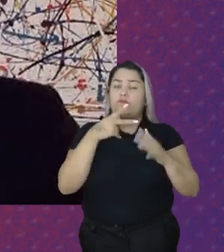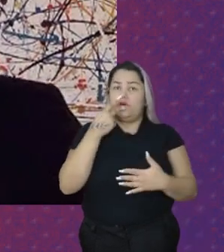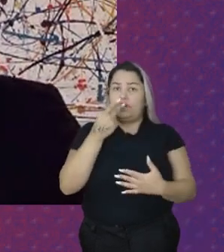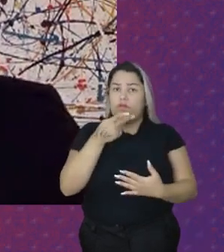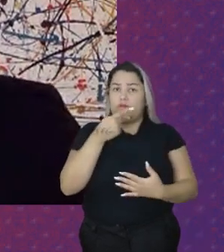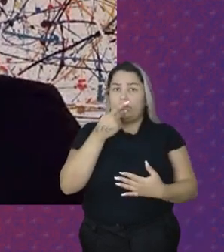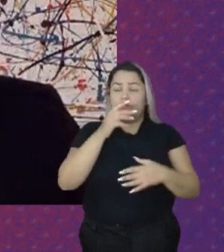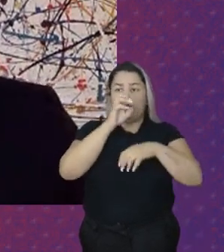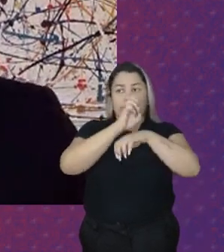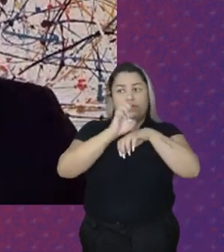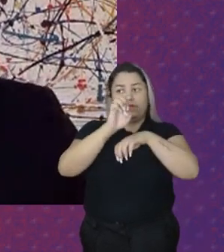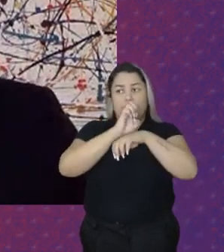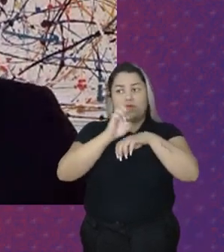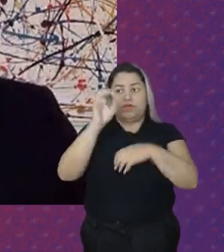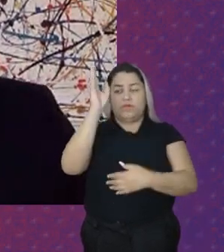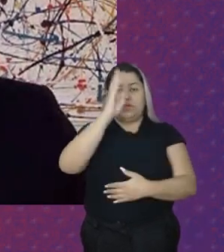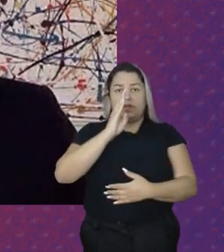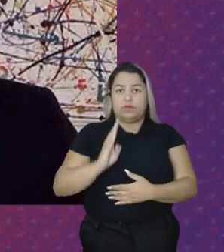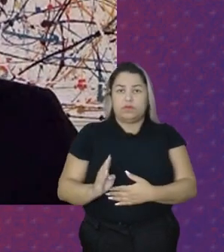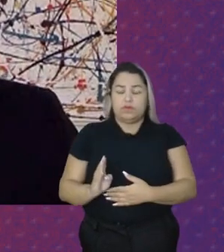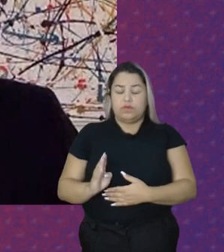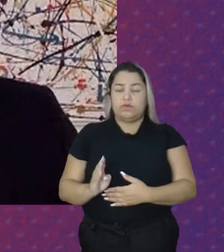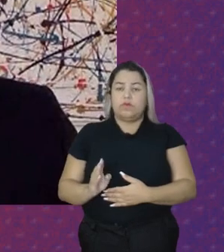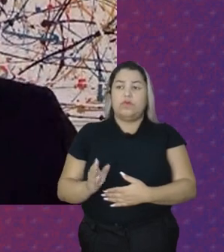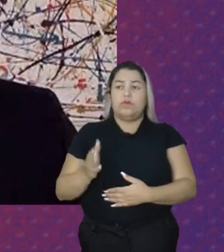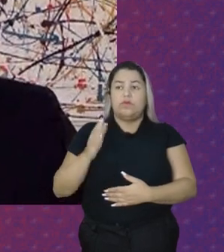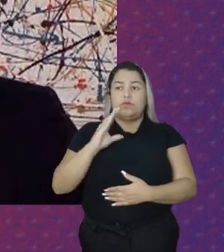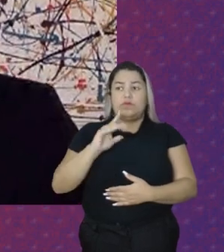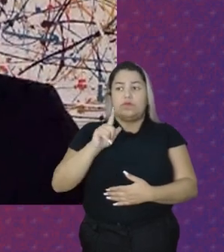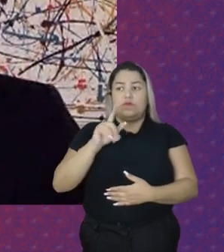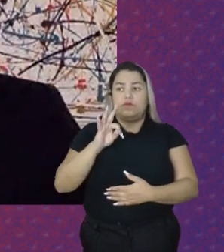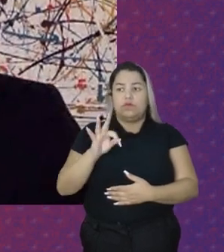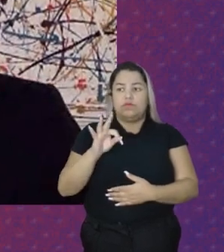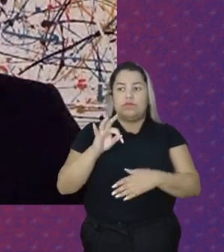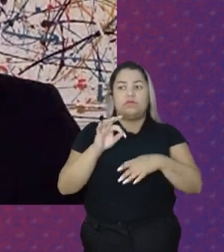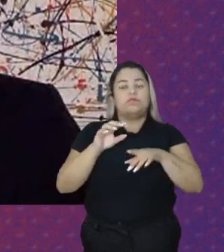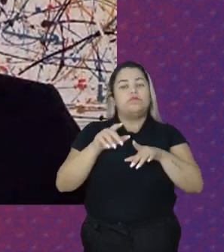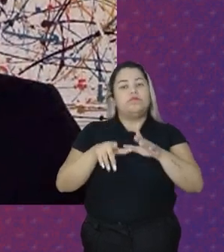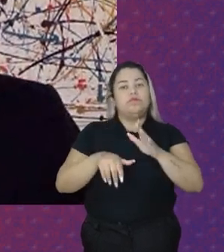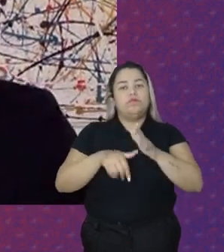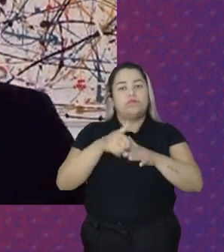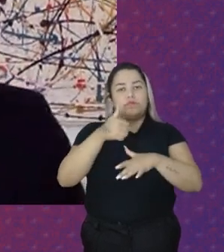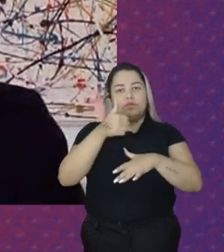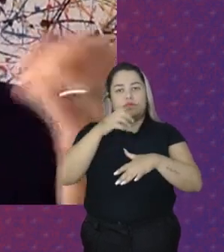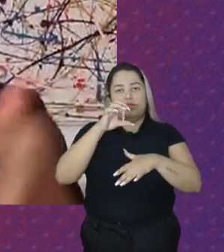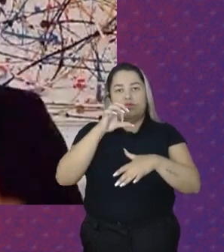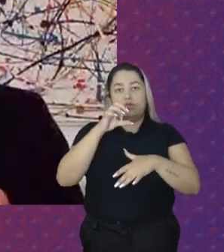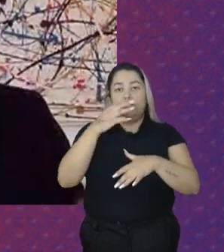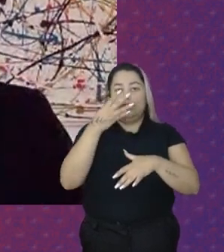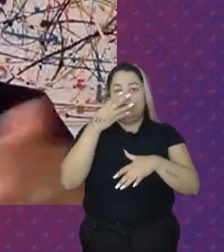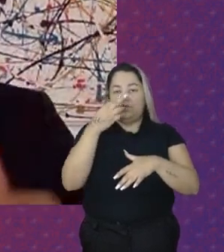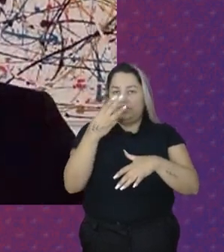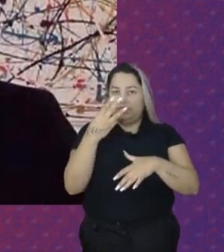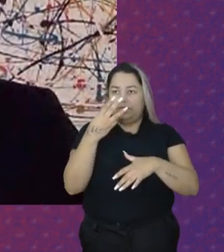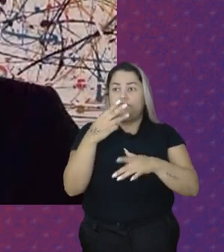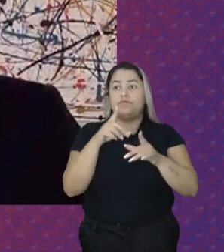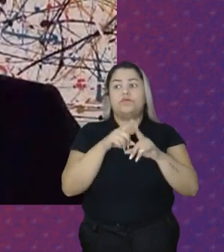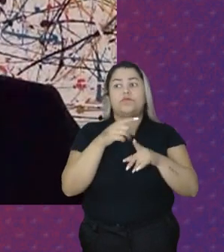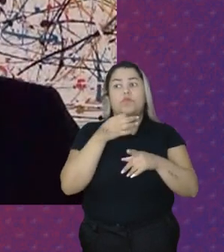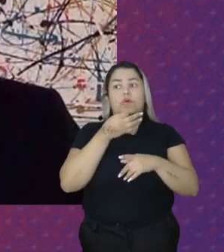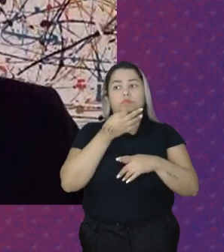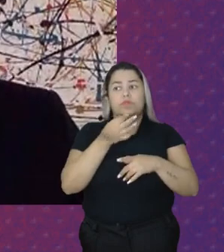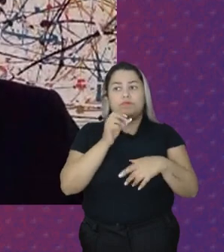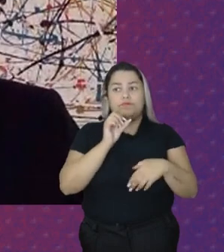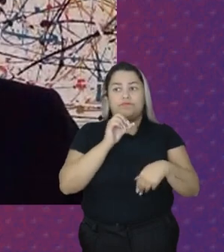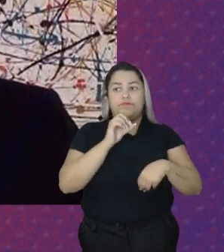o Estado Brasileiro Quando Da edição Da CLT Em 1943 Ele opta Por manter